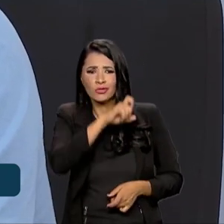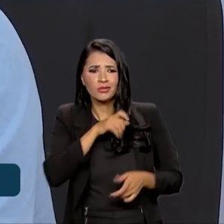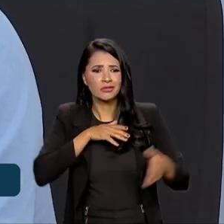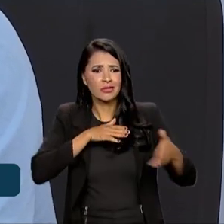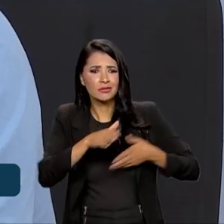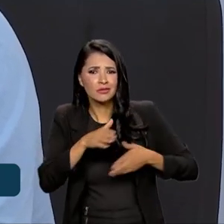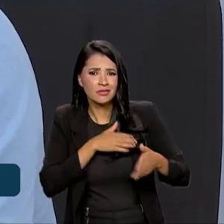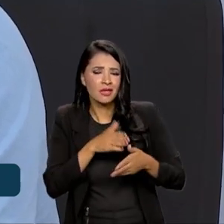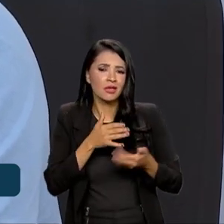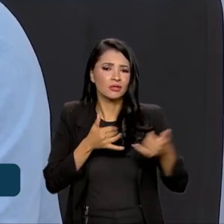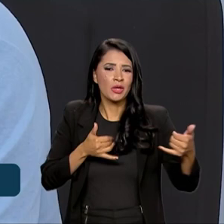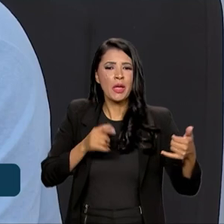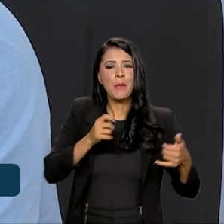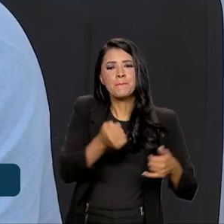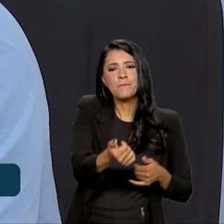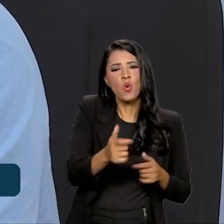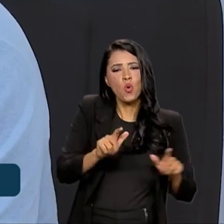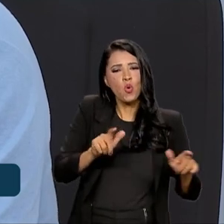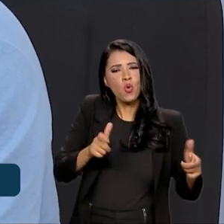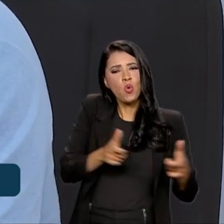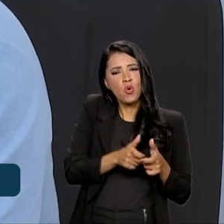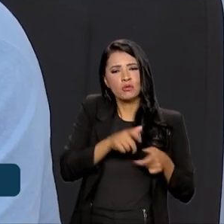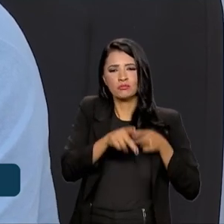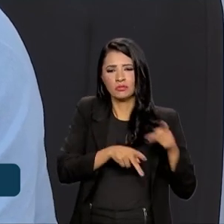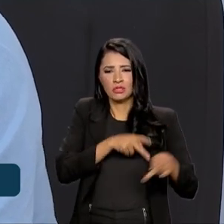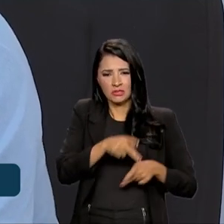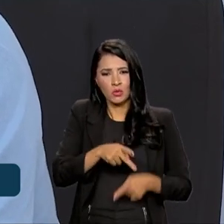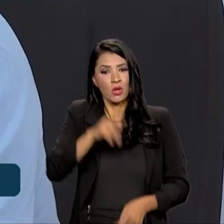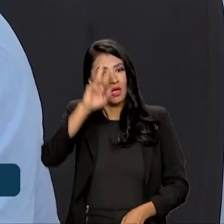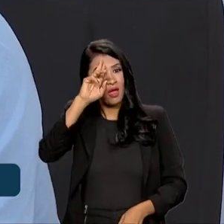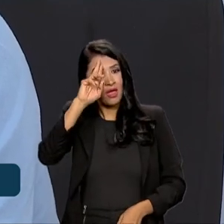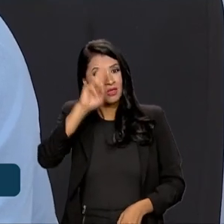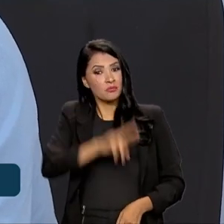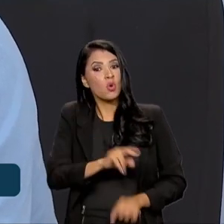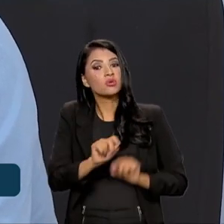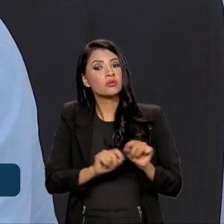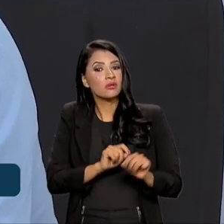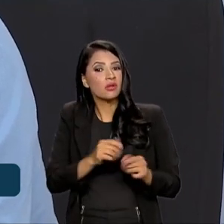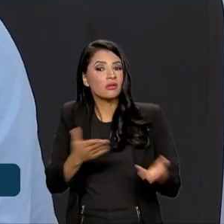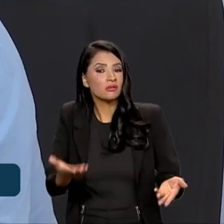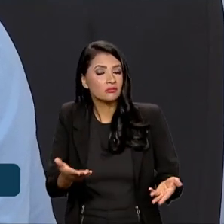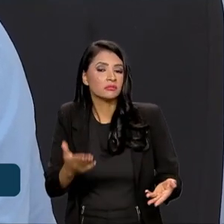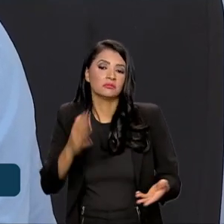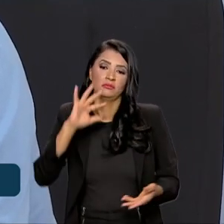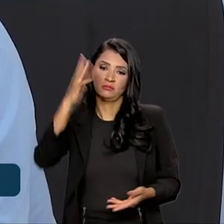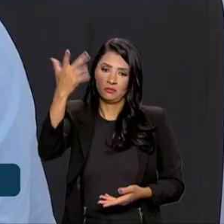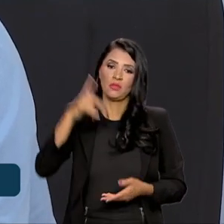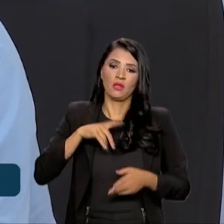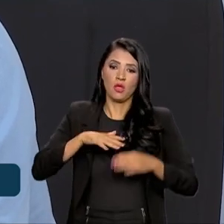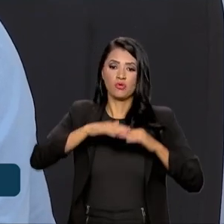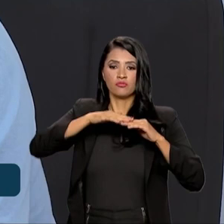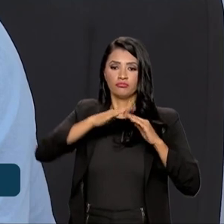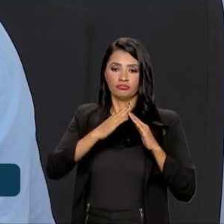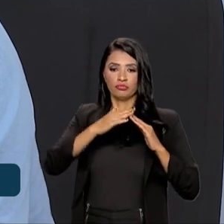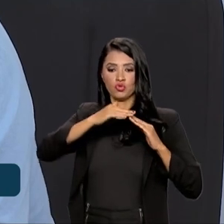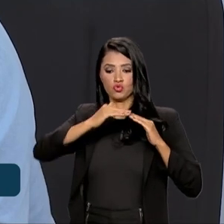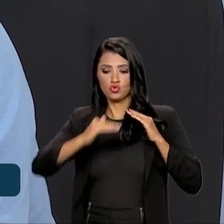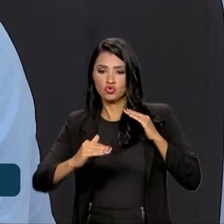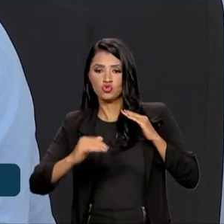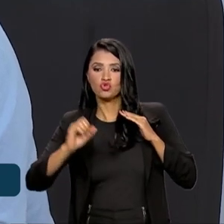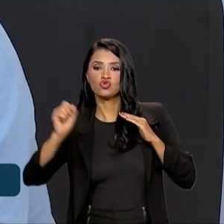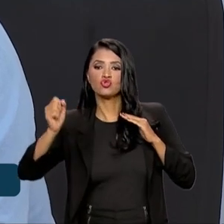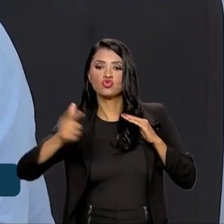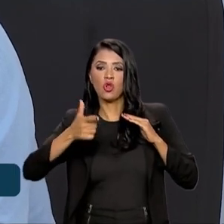acesso e um menor contingente populacional, a solução que vai ser entregue são soluções de painéis solares com baterias,